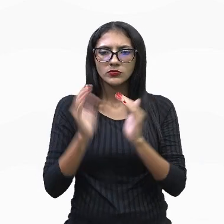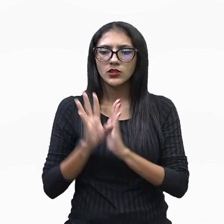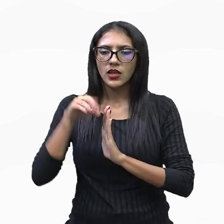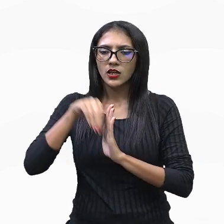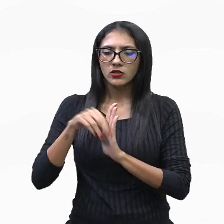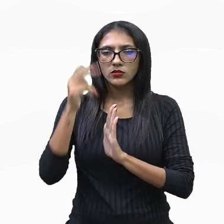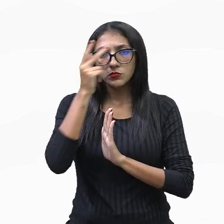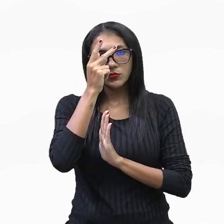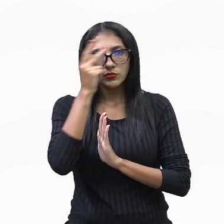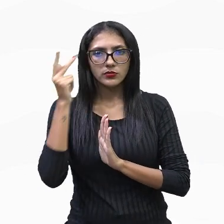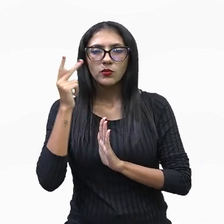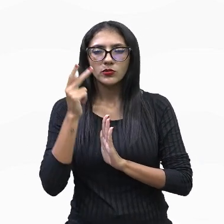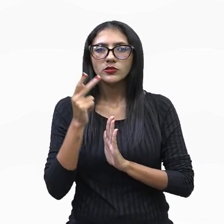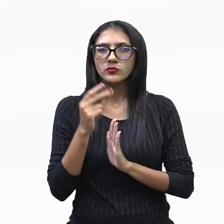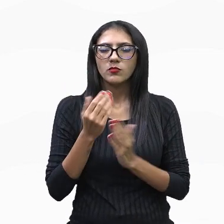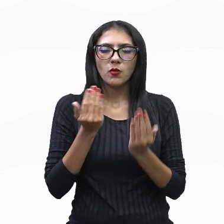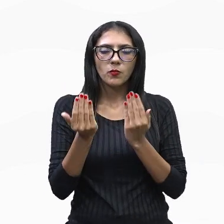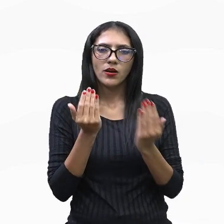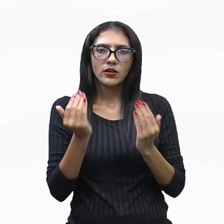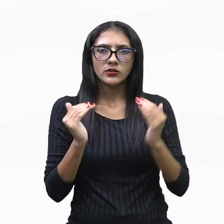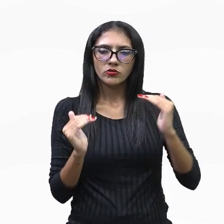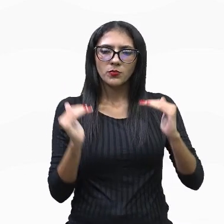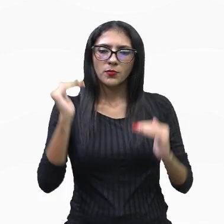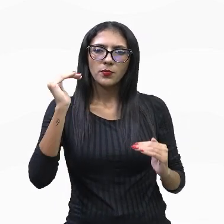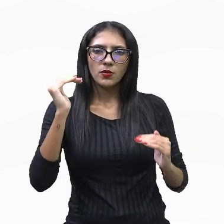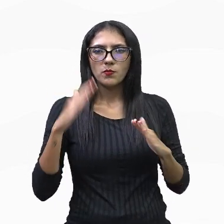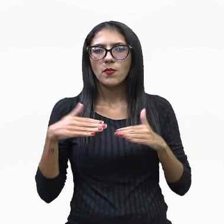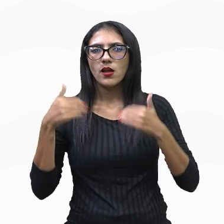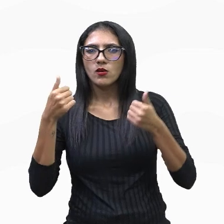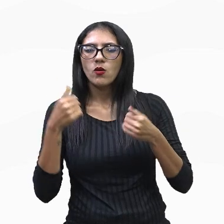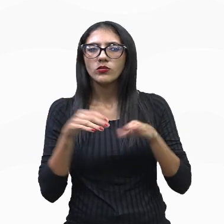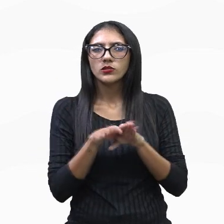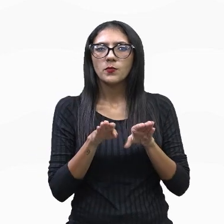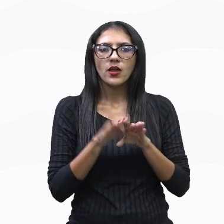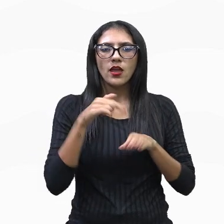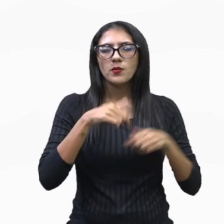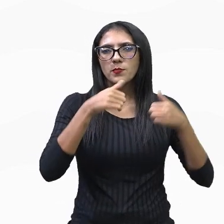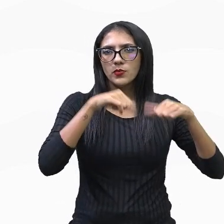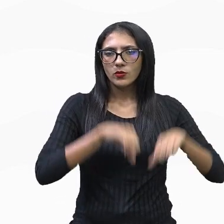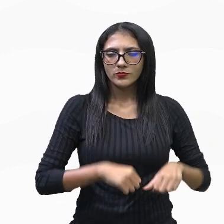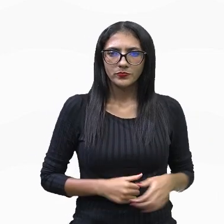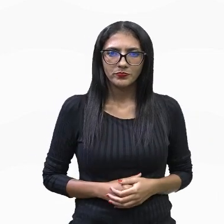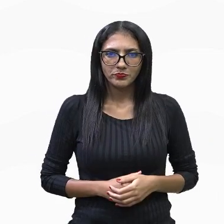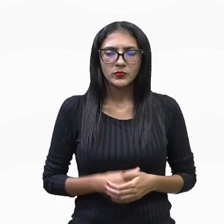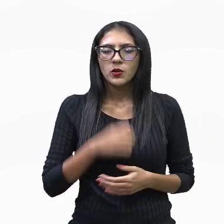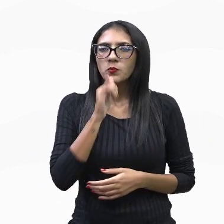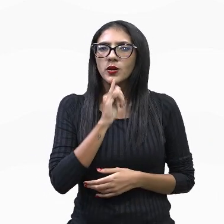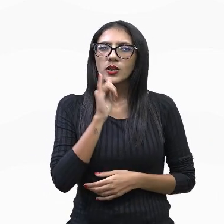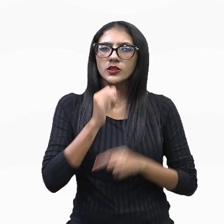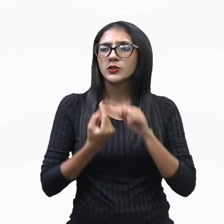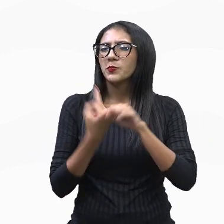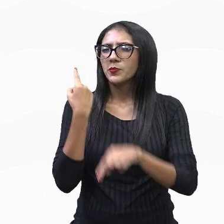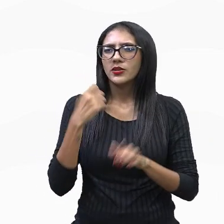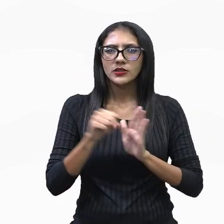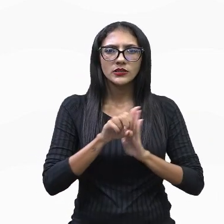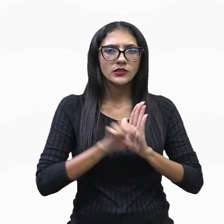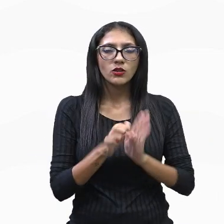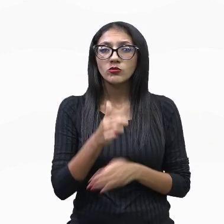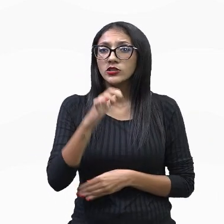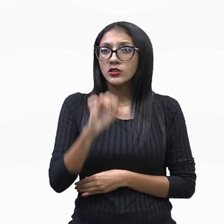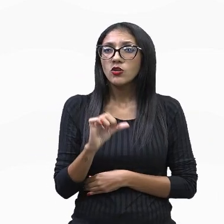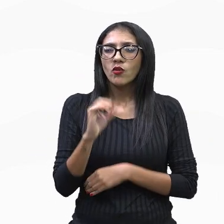seres humanos. É bem interessante essa discussão aí. Durante o século XIX, por exemplo, as ciências